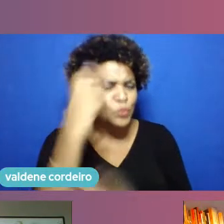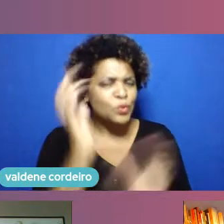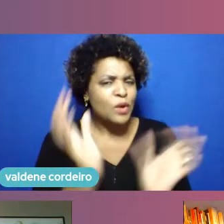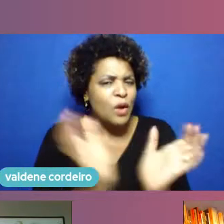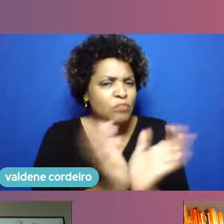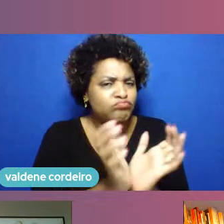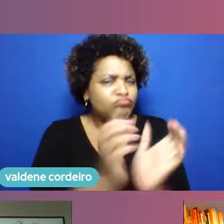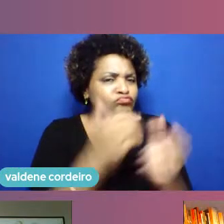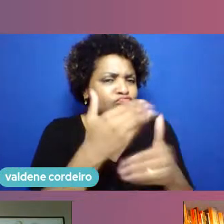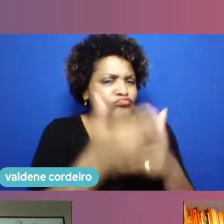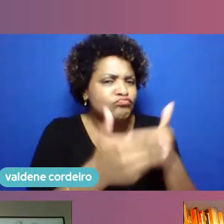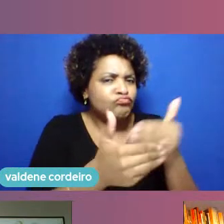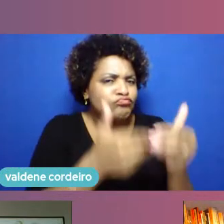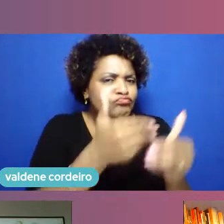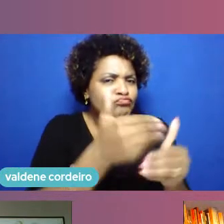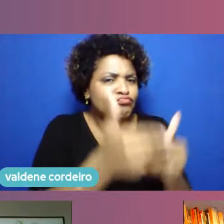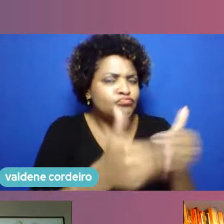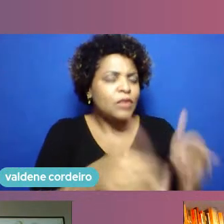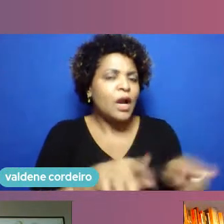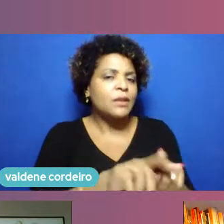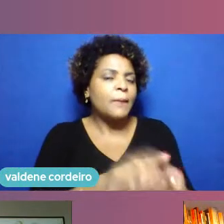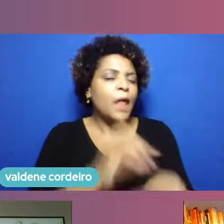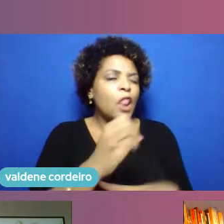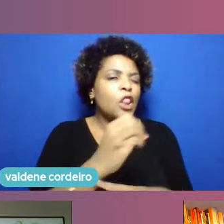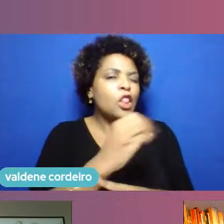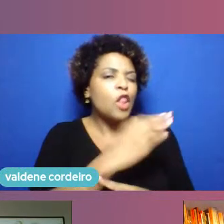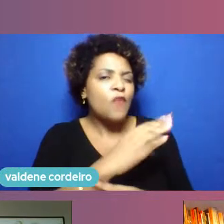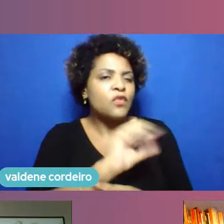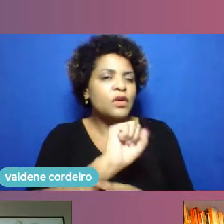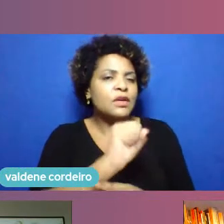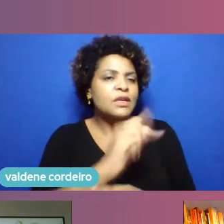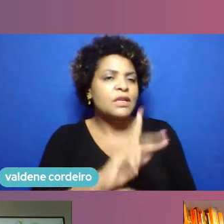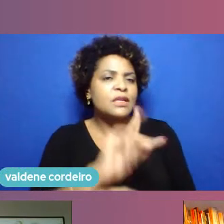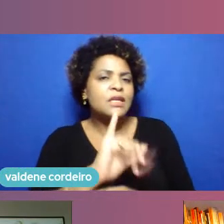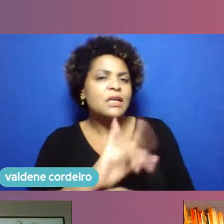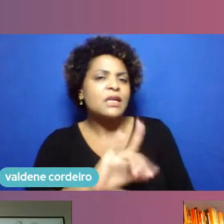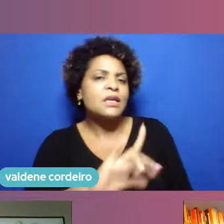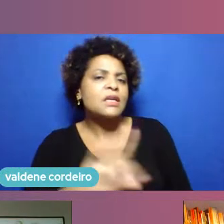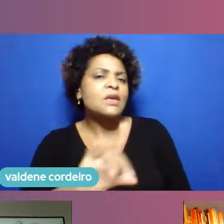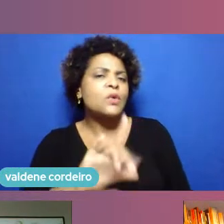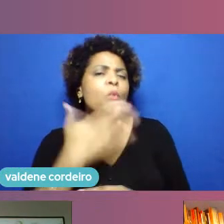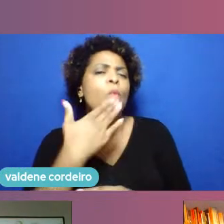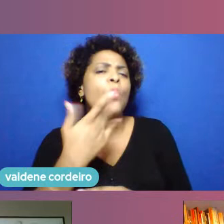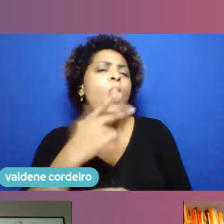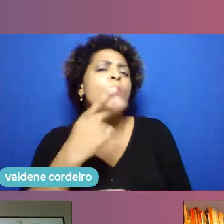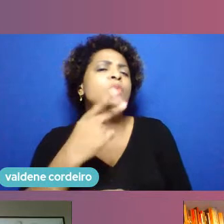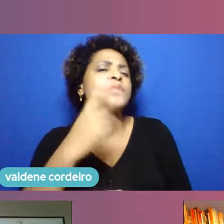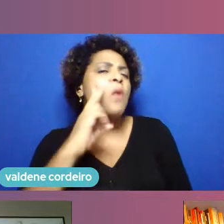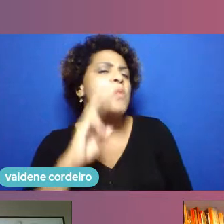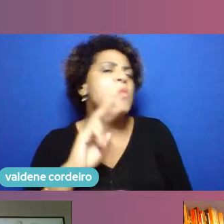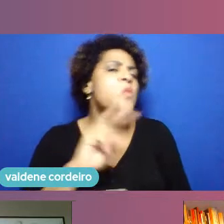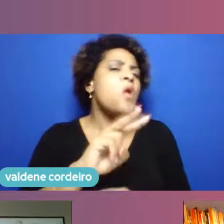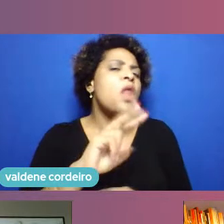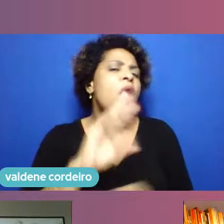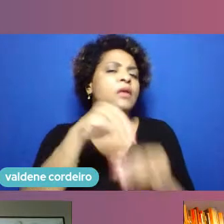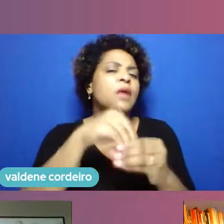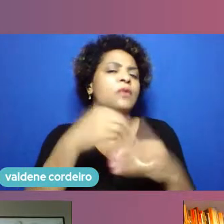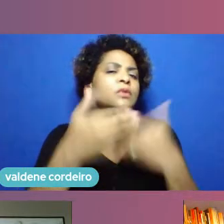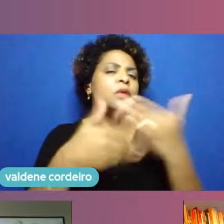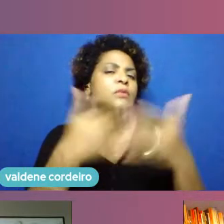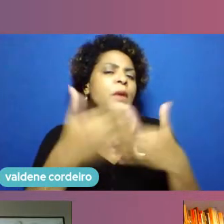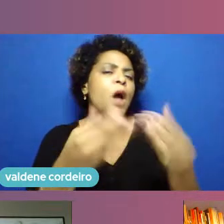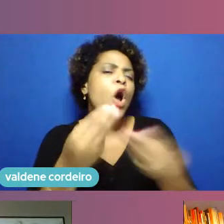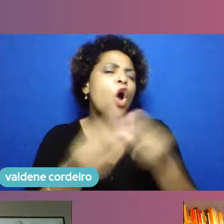desenvolvimento de novas skills. Então, gostaria de escutar o teu olhar sobre esse processo e como é que você percebeu as evoluções desse